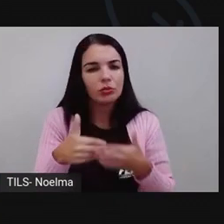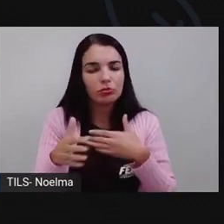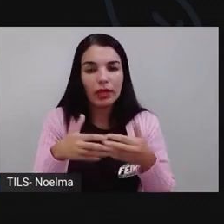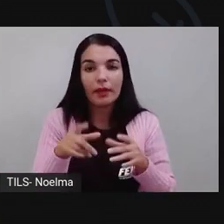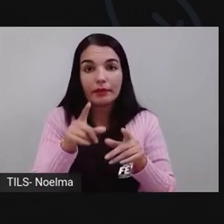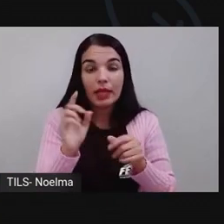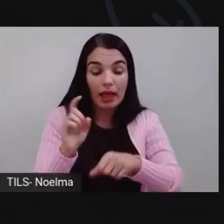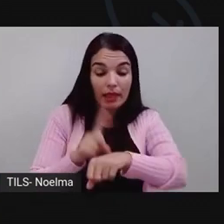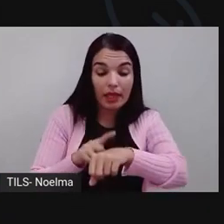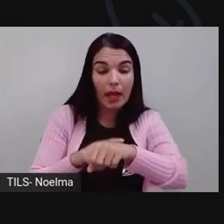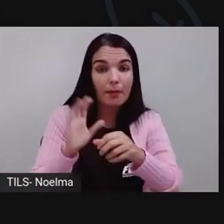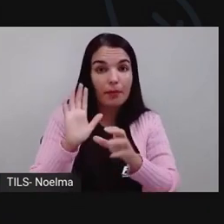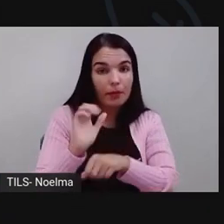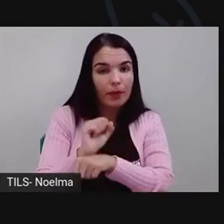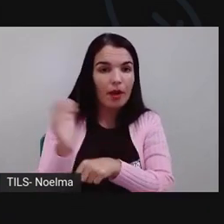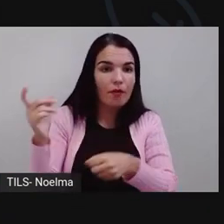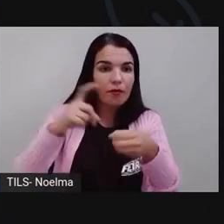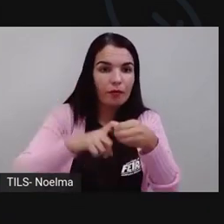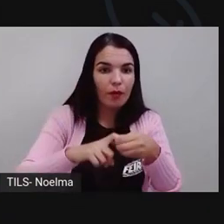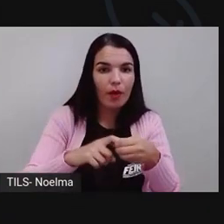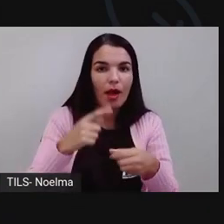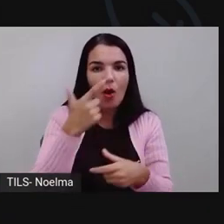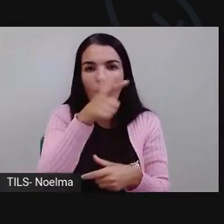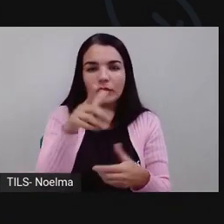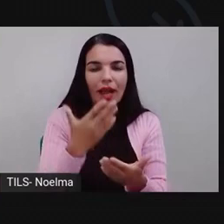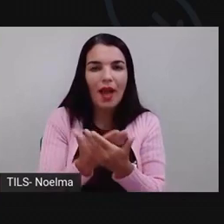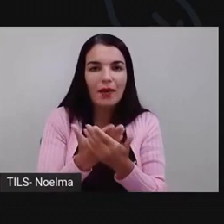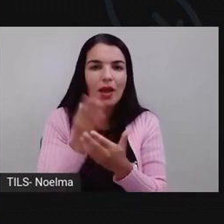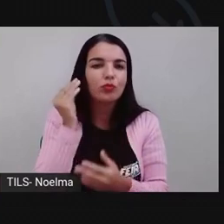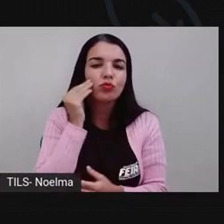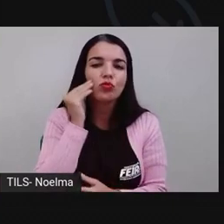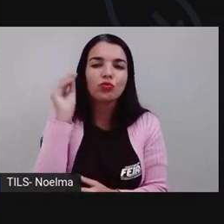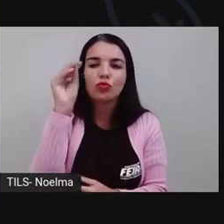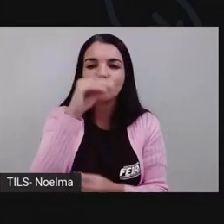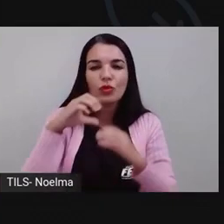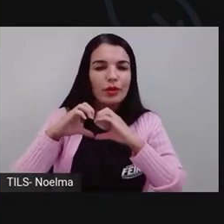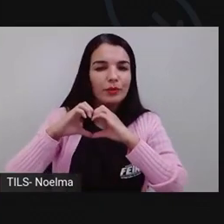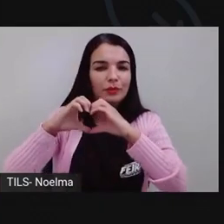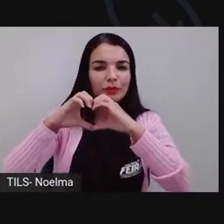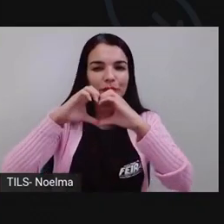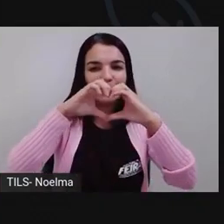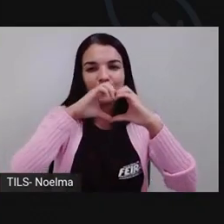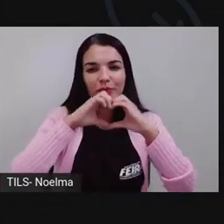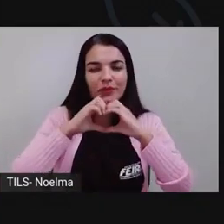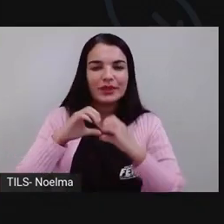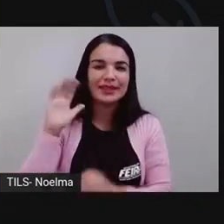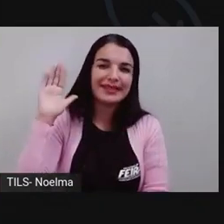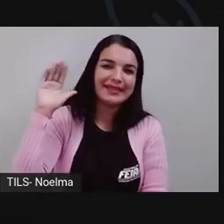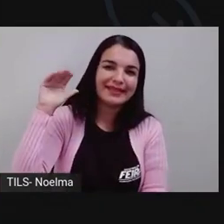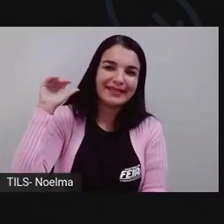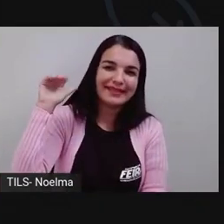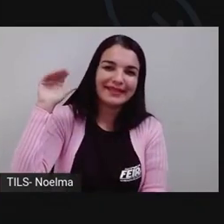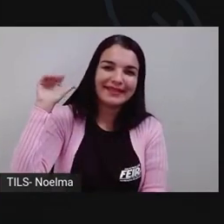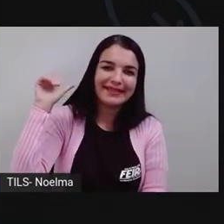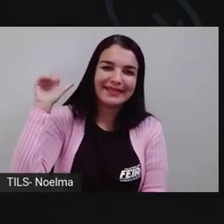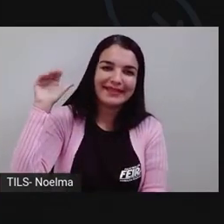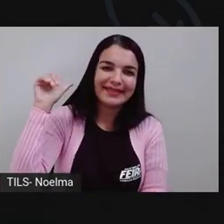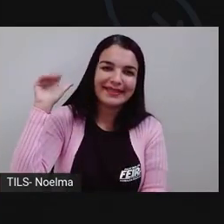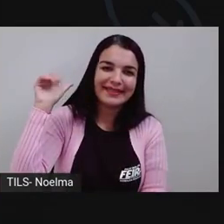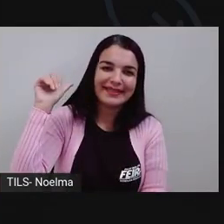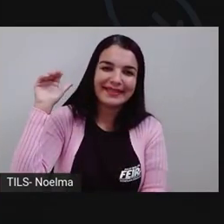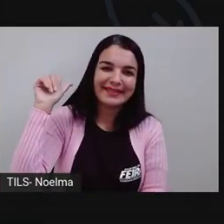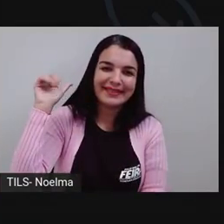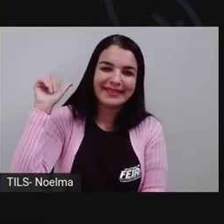daqui a pouquinho a gente volta com mais uma aula. Beijinho no coração de cada um de vocês e até mais.